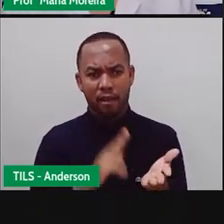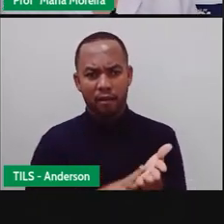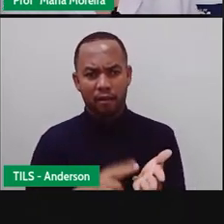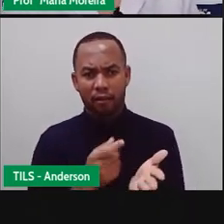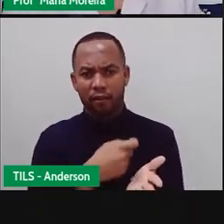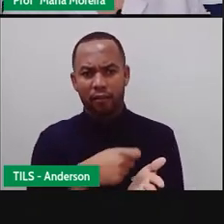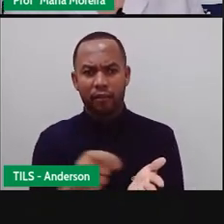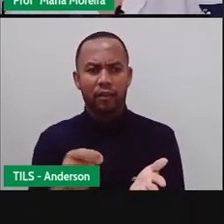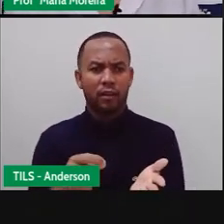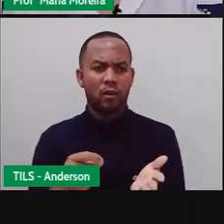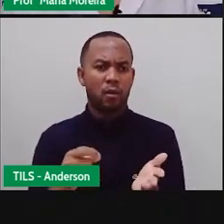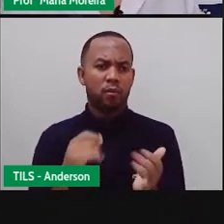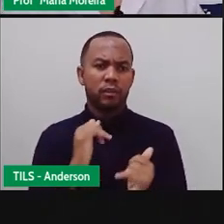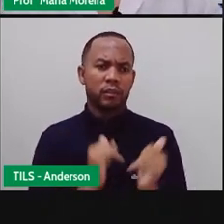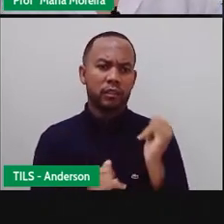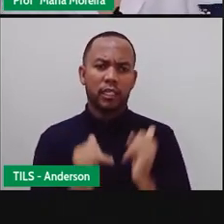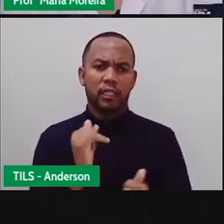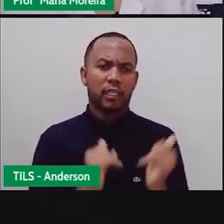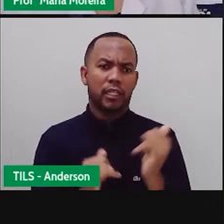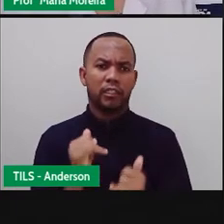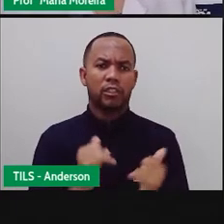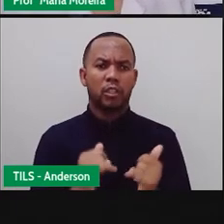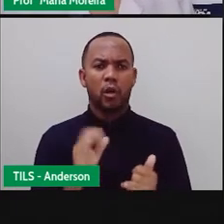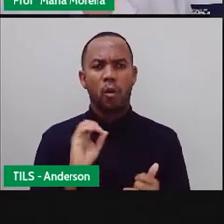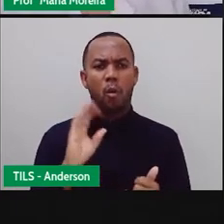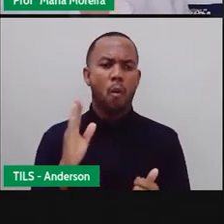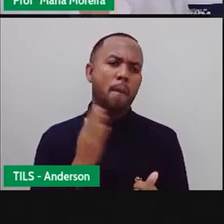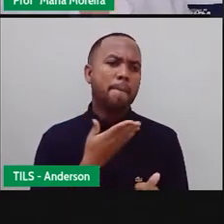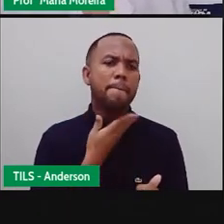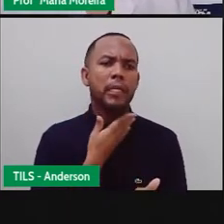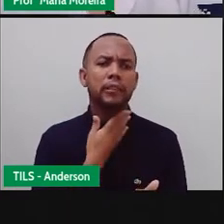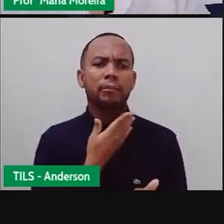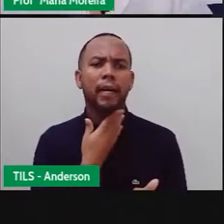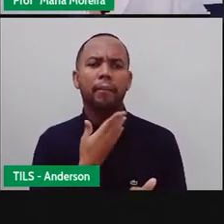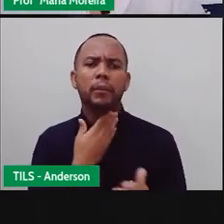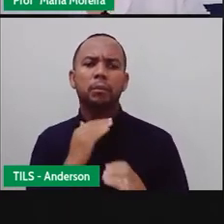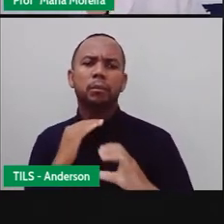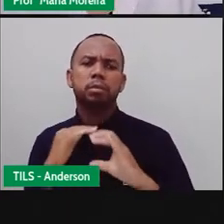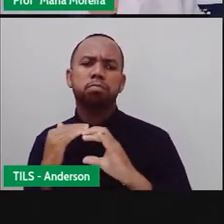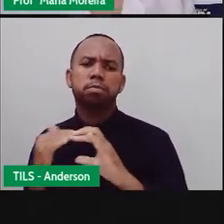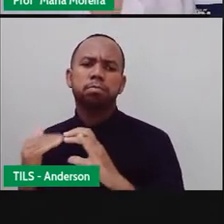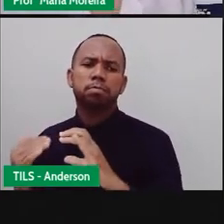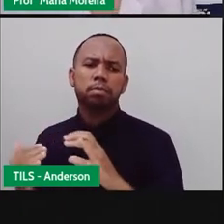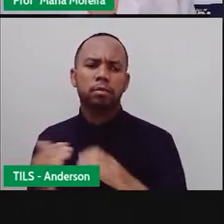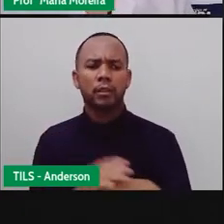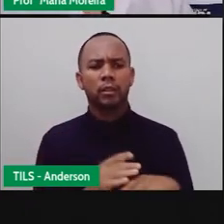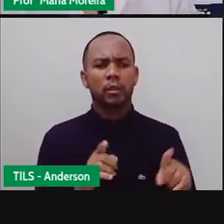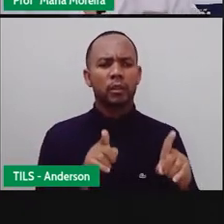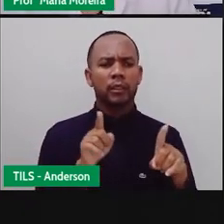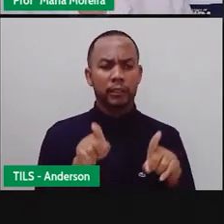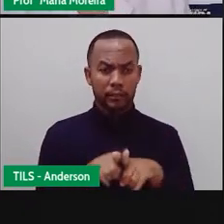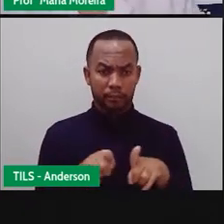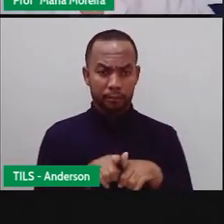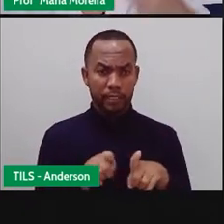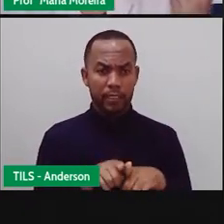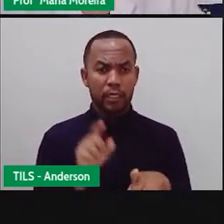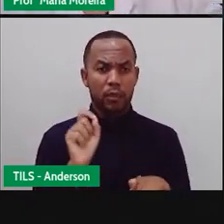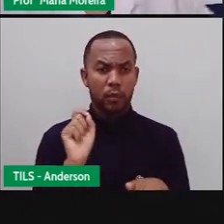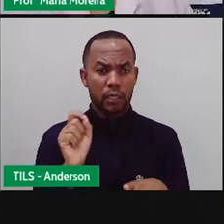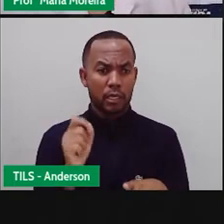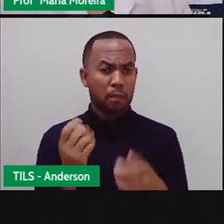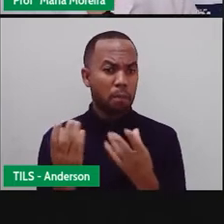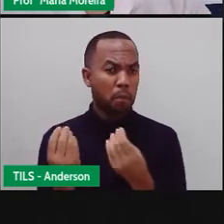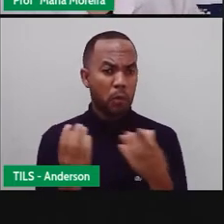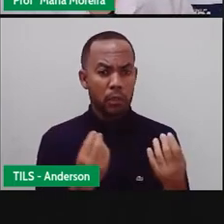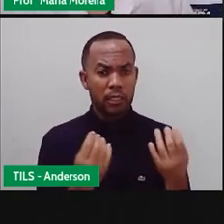mensagens instantâneas ou até mesmo o bate-papo. Então, são coisas que fazem parte aí muito e muito